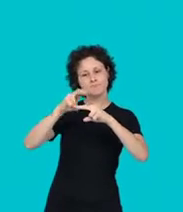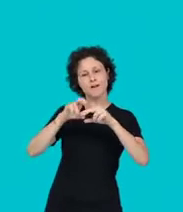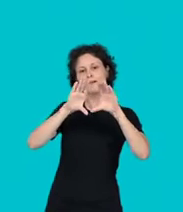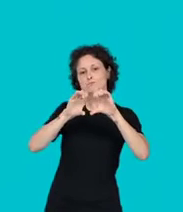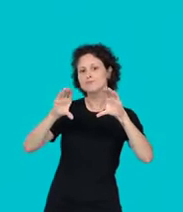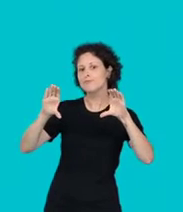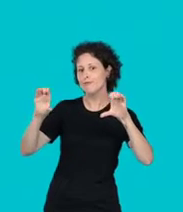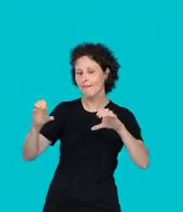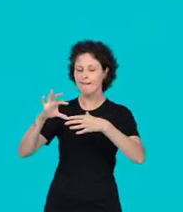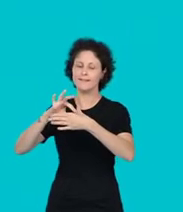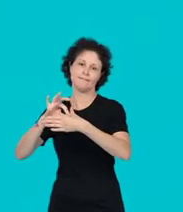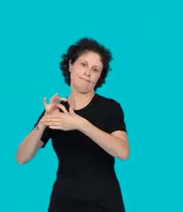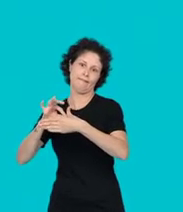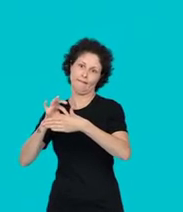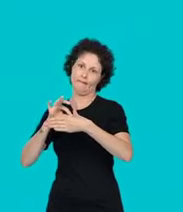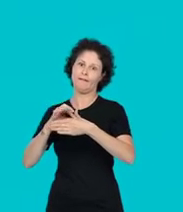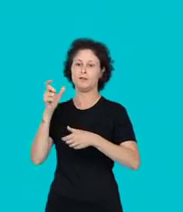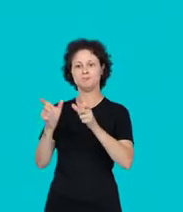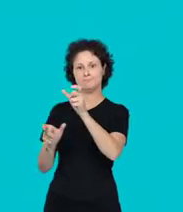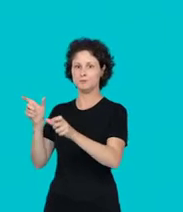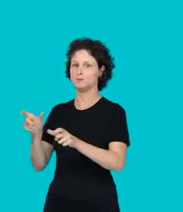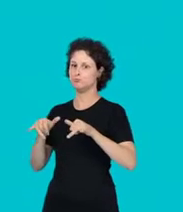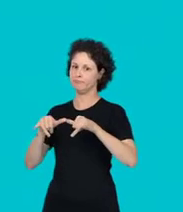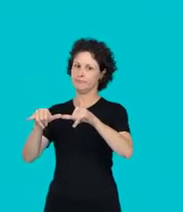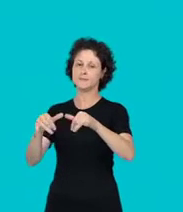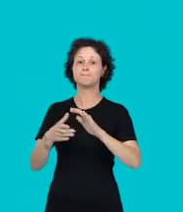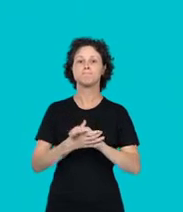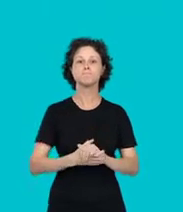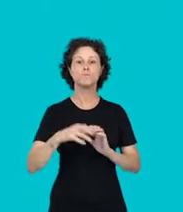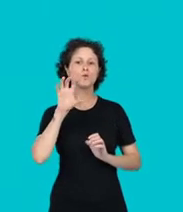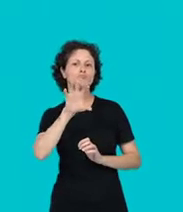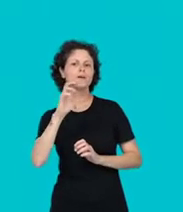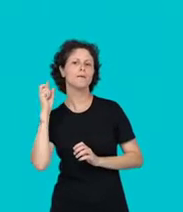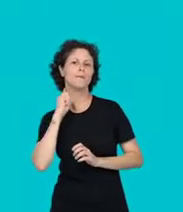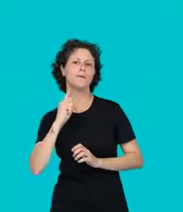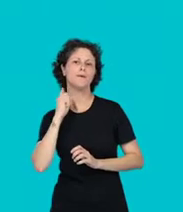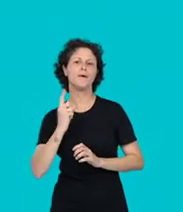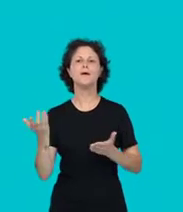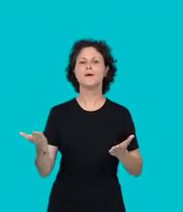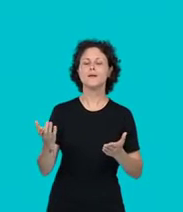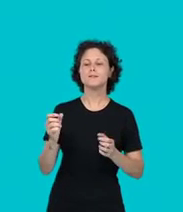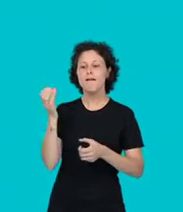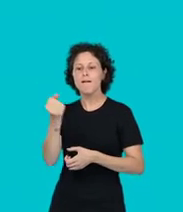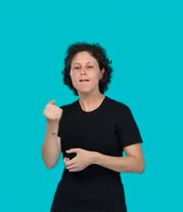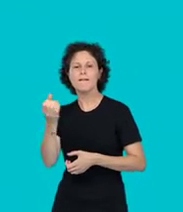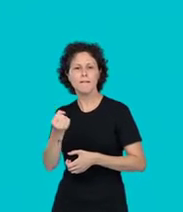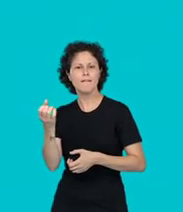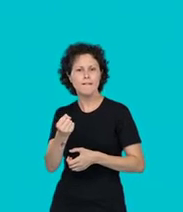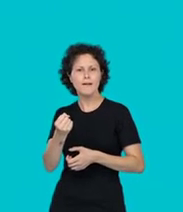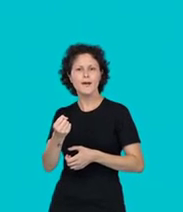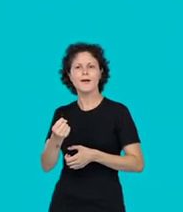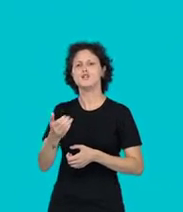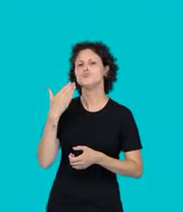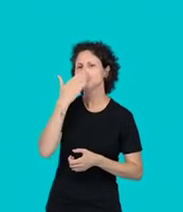bolsas, sofás, quanto para o fornecimento de carnes para frigoríficos. O estado de Minas Gerais produz mais leite de